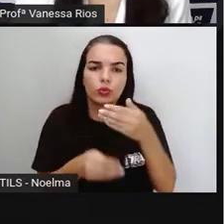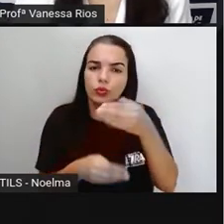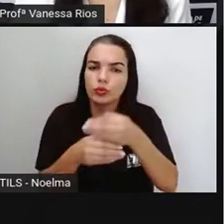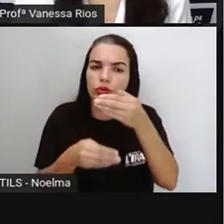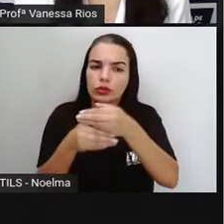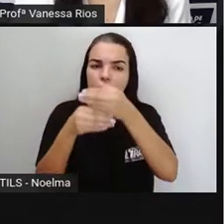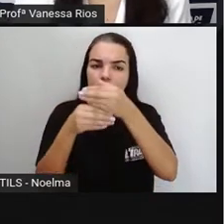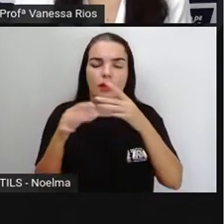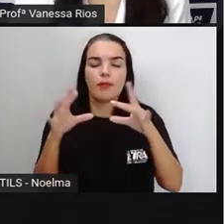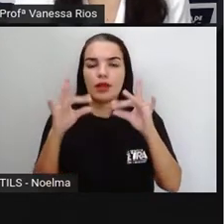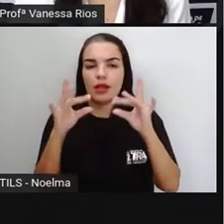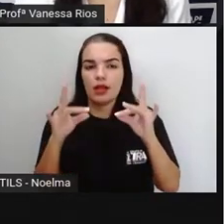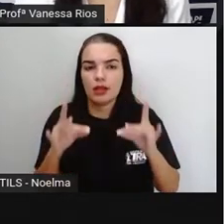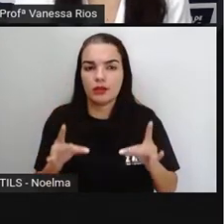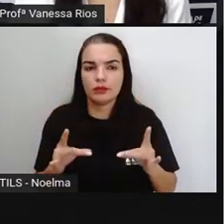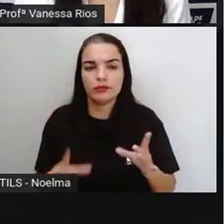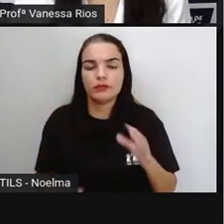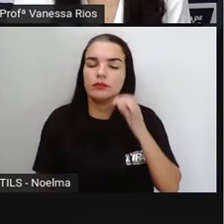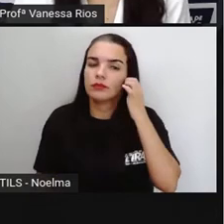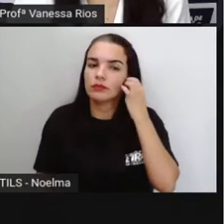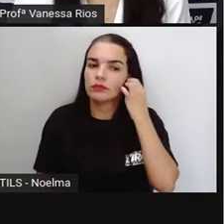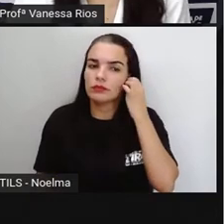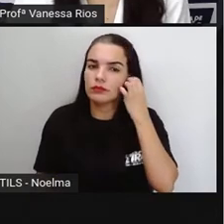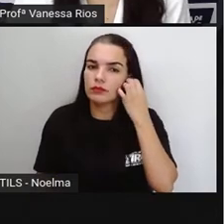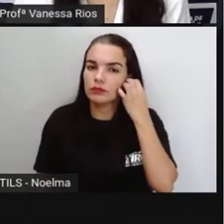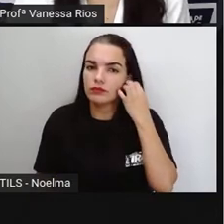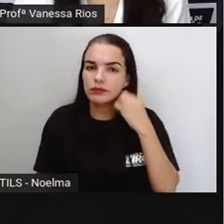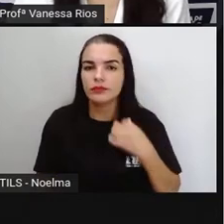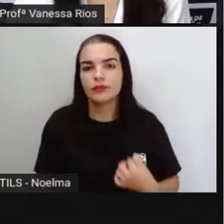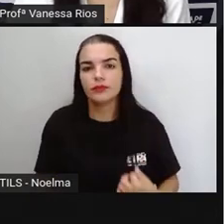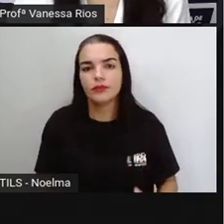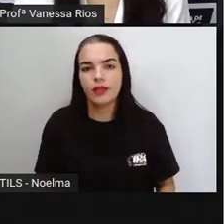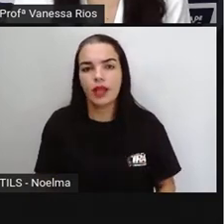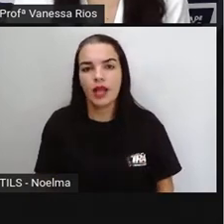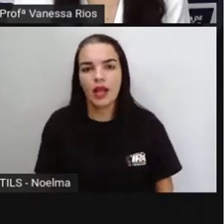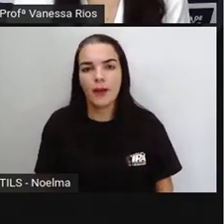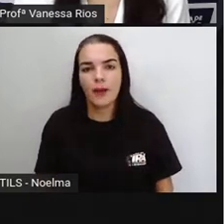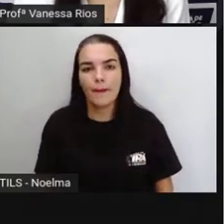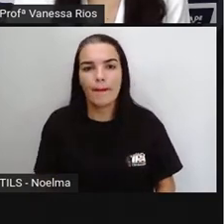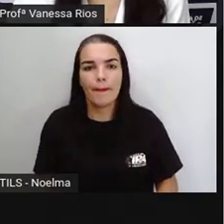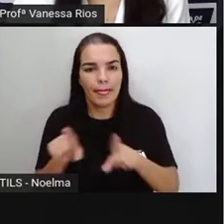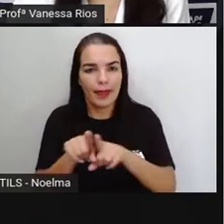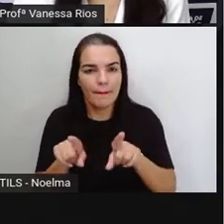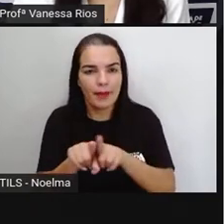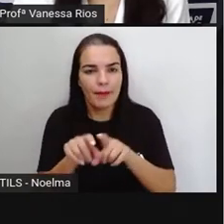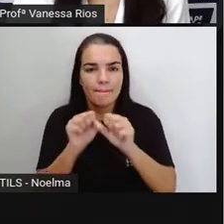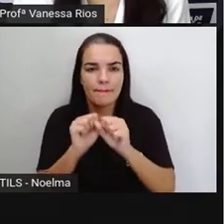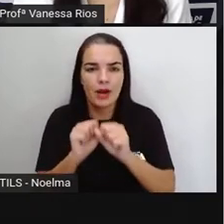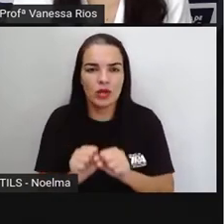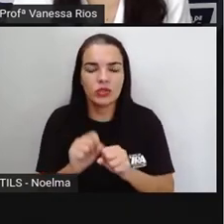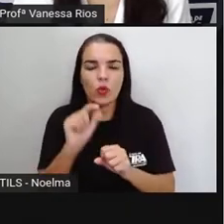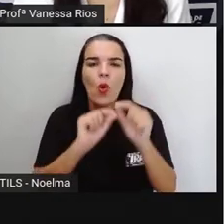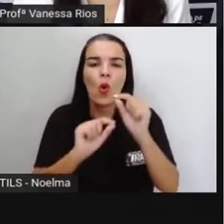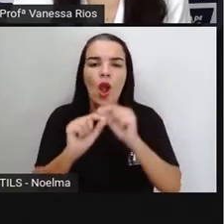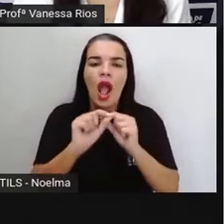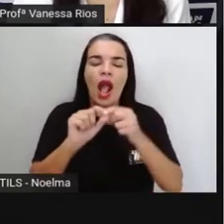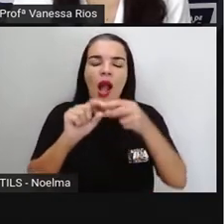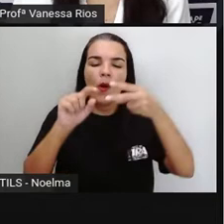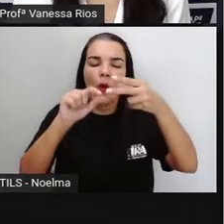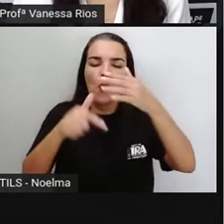interessante a gente perceber que faz parte também entre os elementos que compõem a estrutura da notícia. O